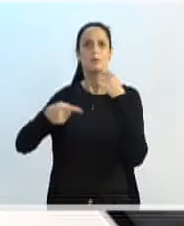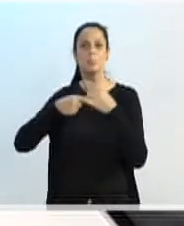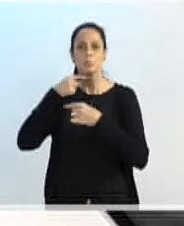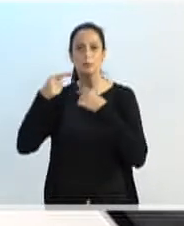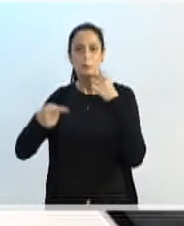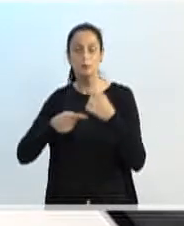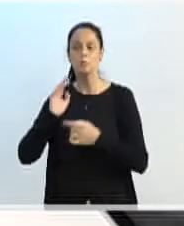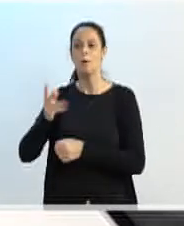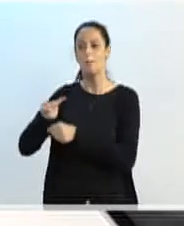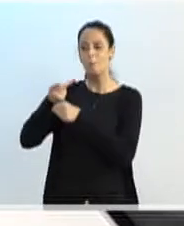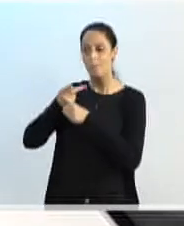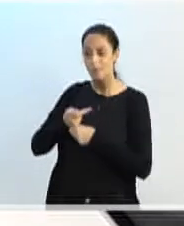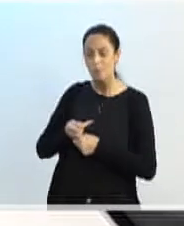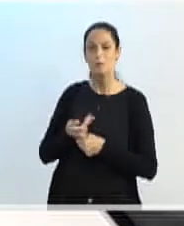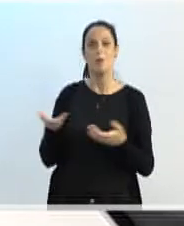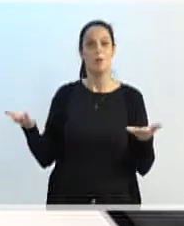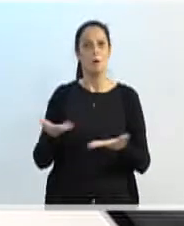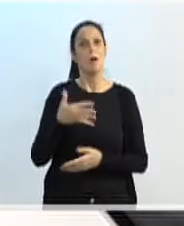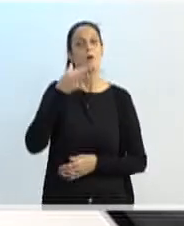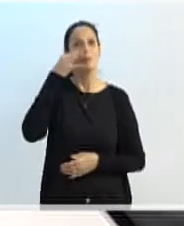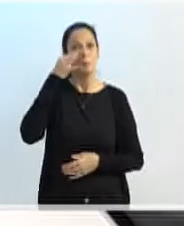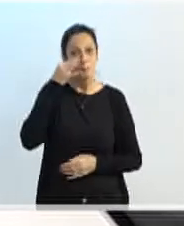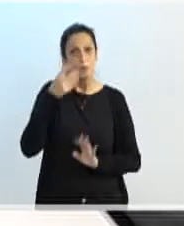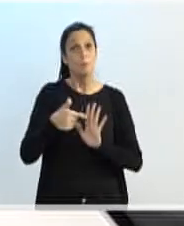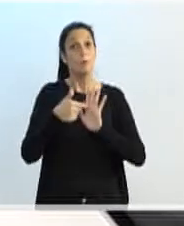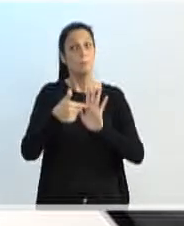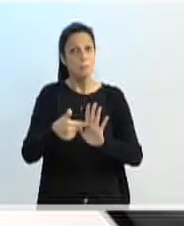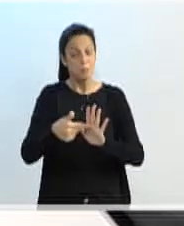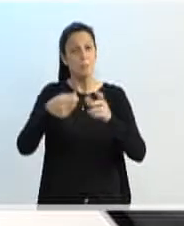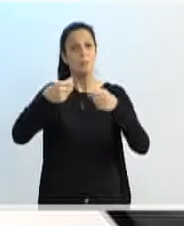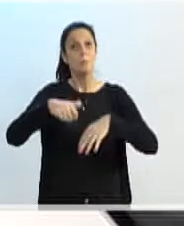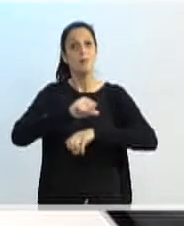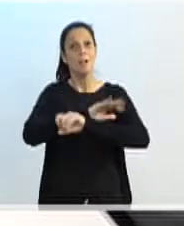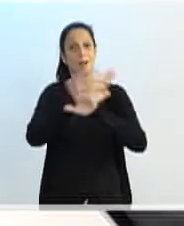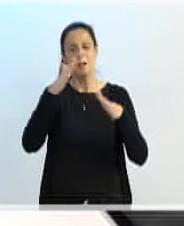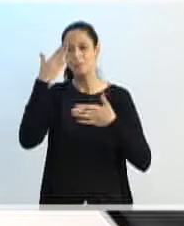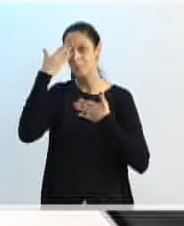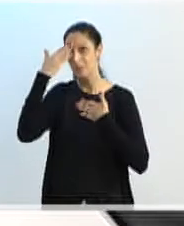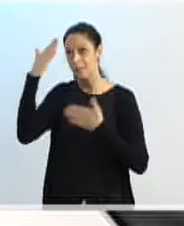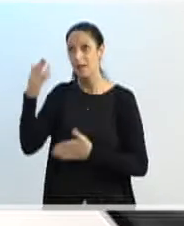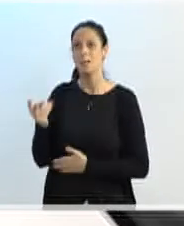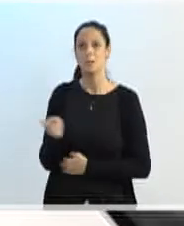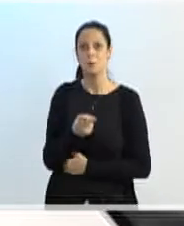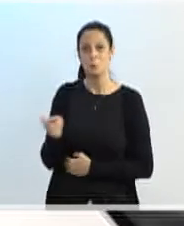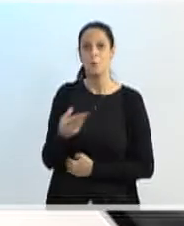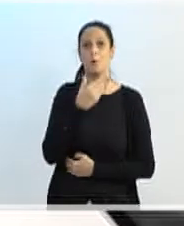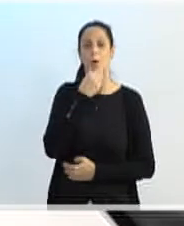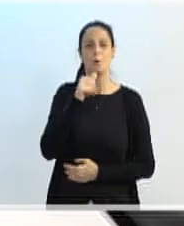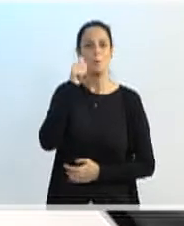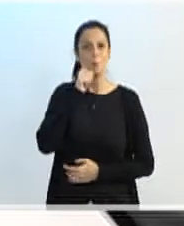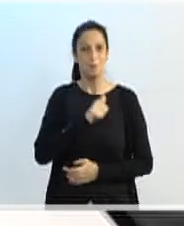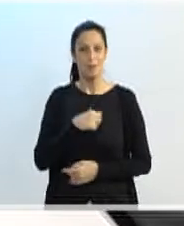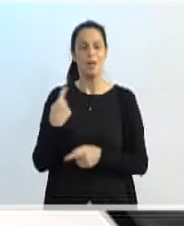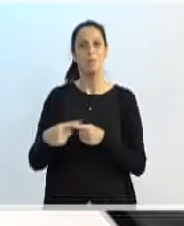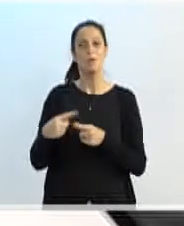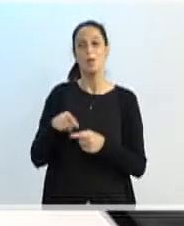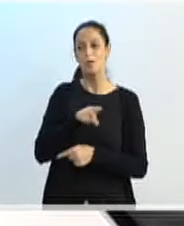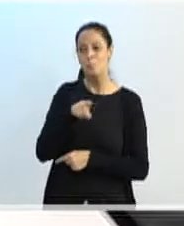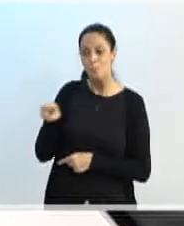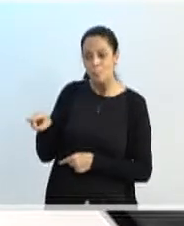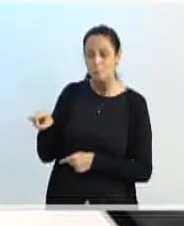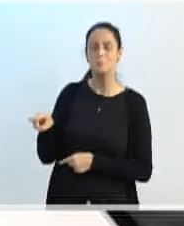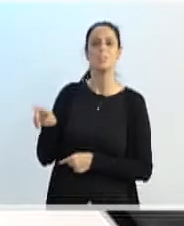nos procurado. e nós estamos aqui para esclarecer. Agradeço, Felipe, Mônica, por tirar essas dúvidas